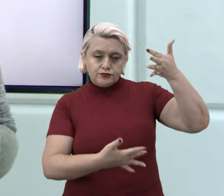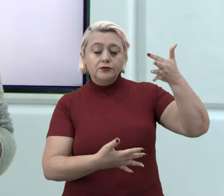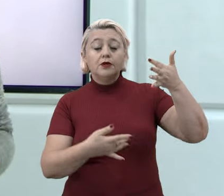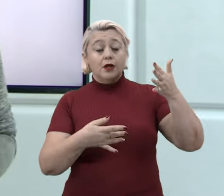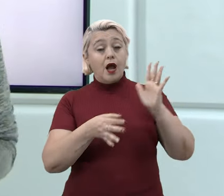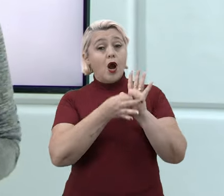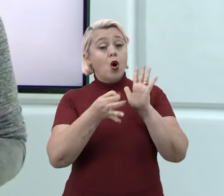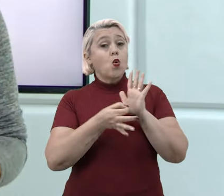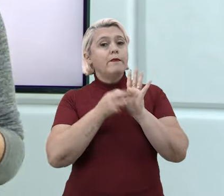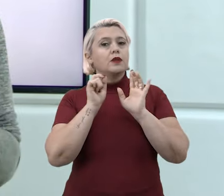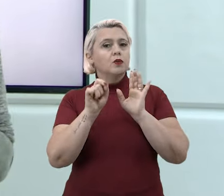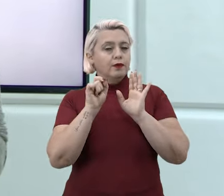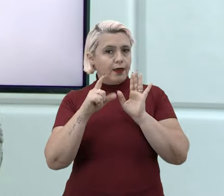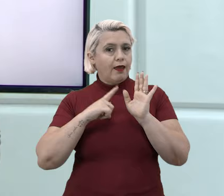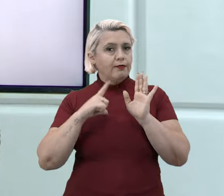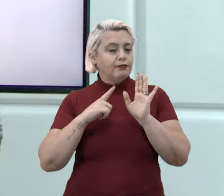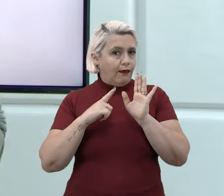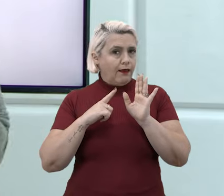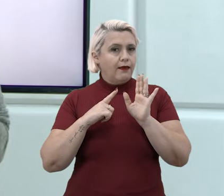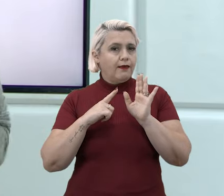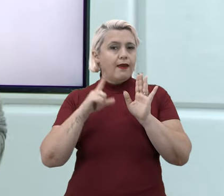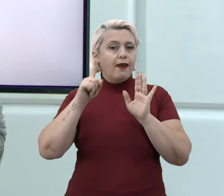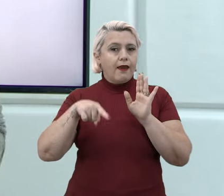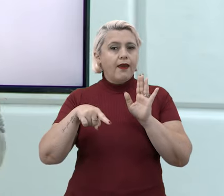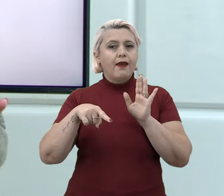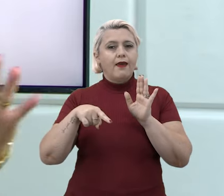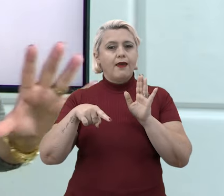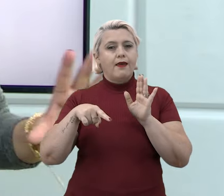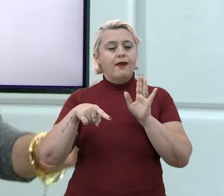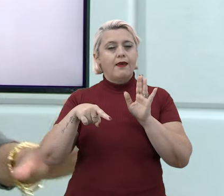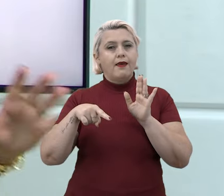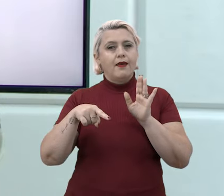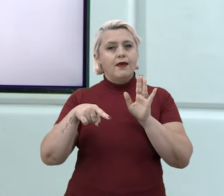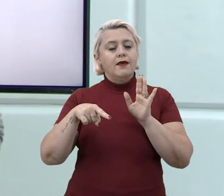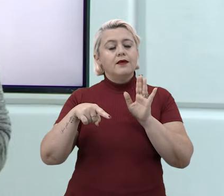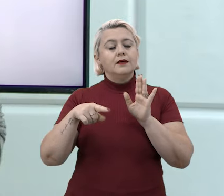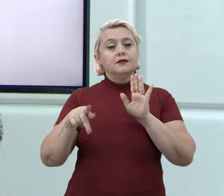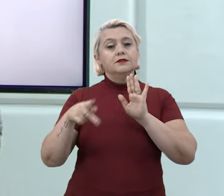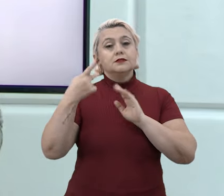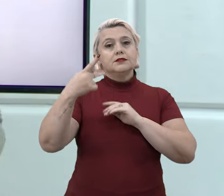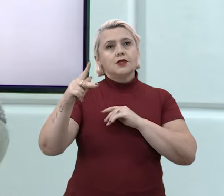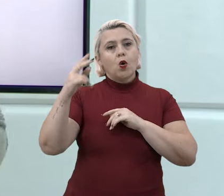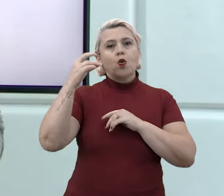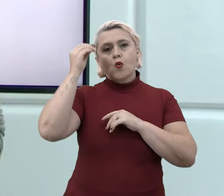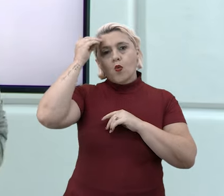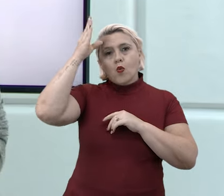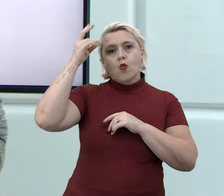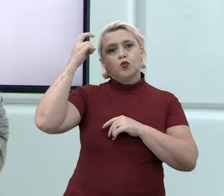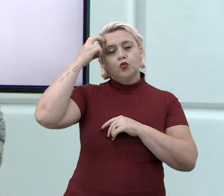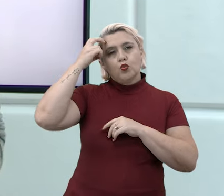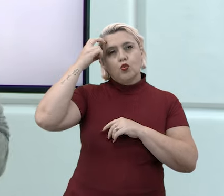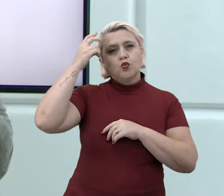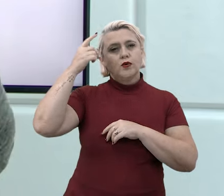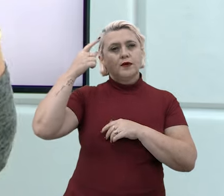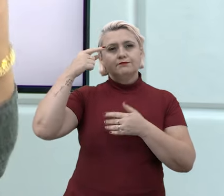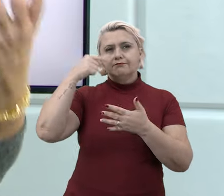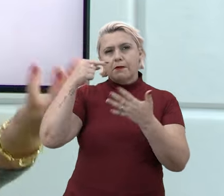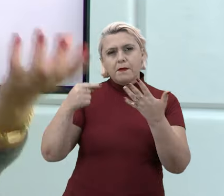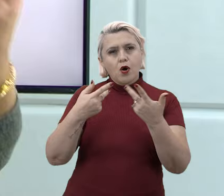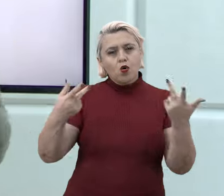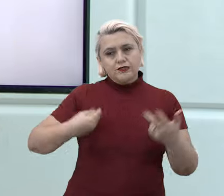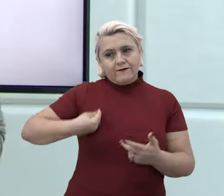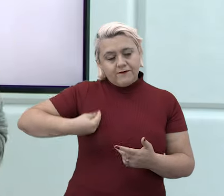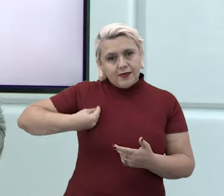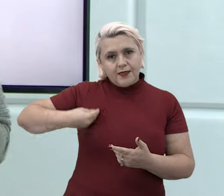argumentos normalmente, eles vêm na forma que nós chamamos de repertório sociocultural. São aquelas coisas que você conhece, que você